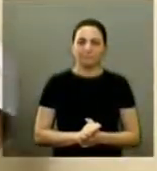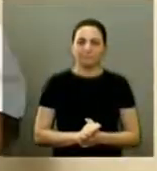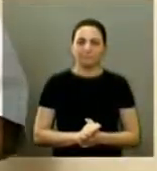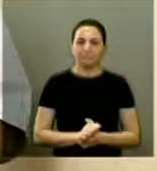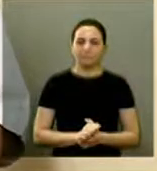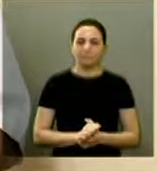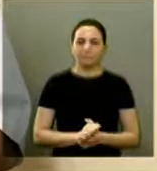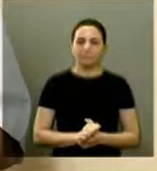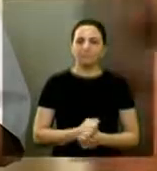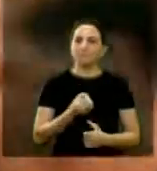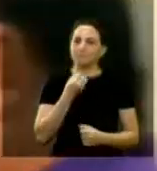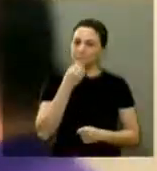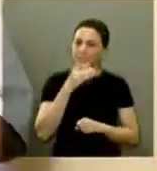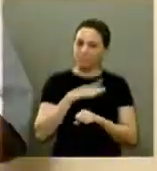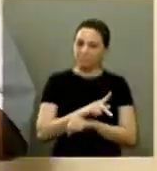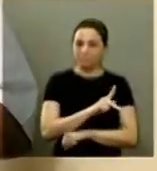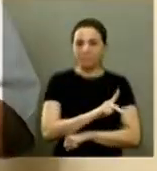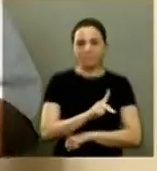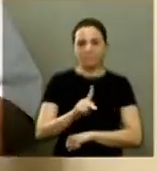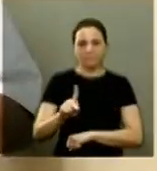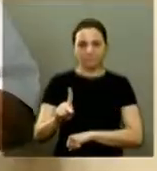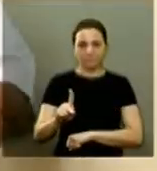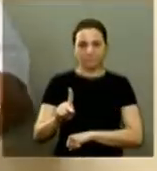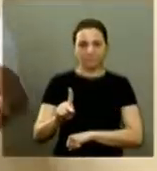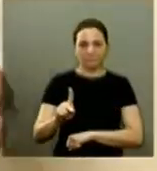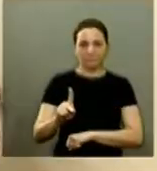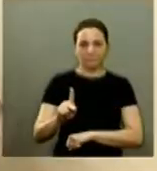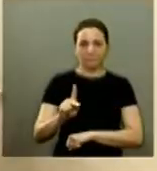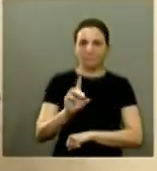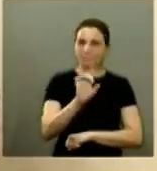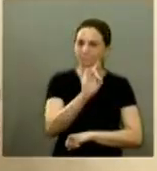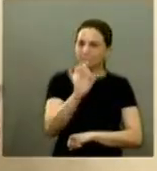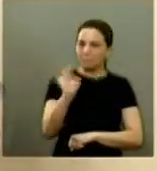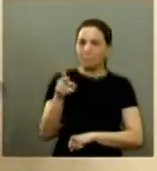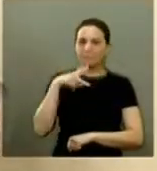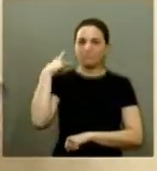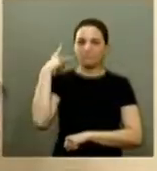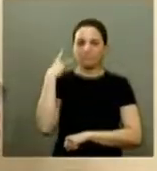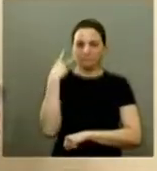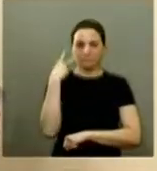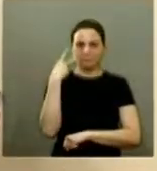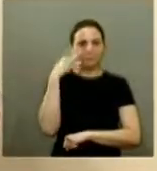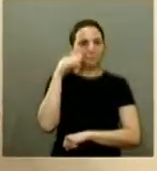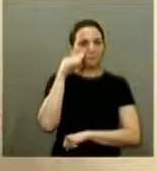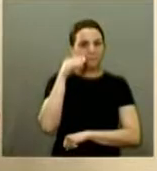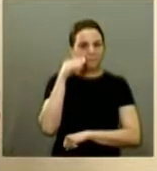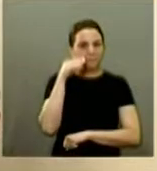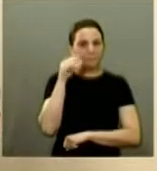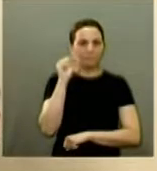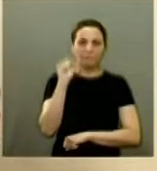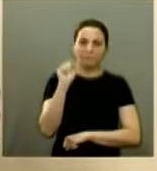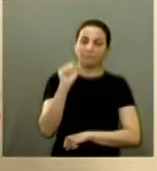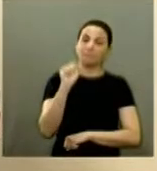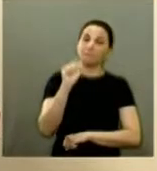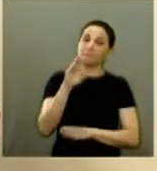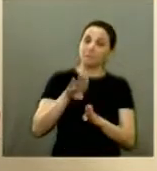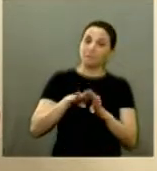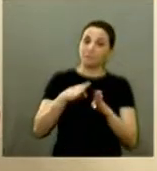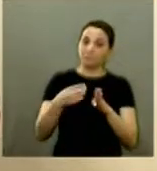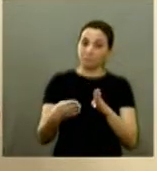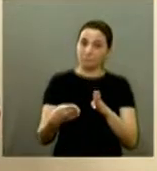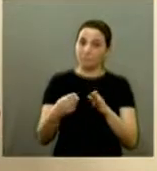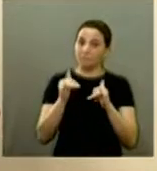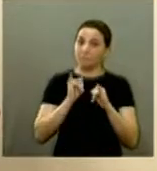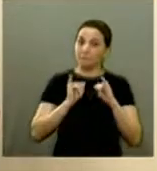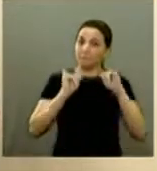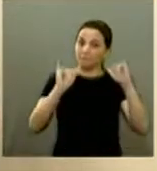boa noite senhor presidente demais vereadores aos funcionários dessa casa a